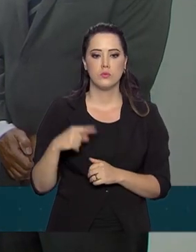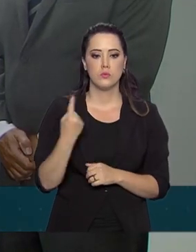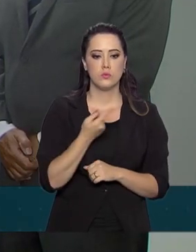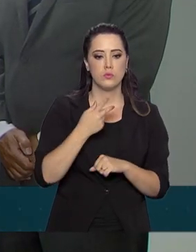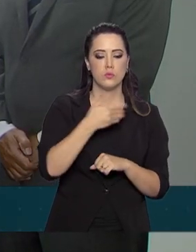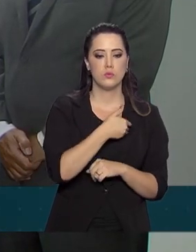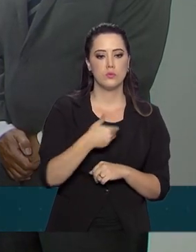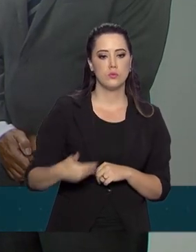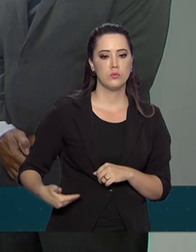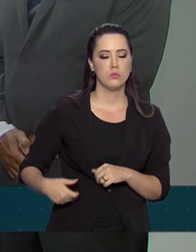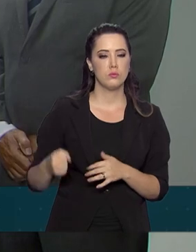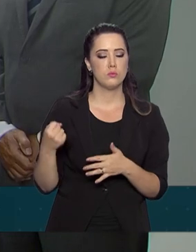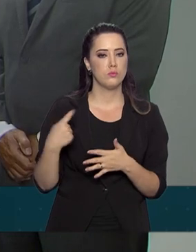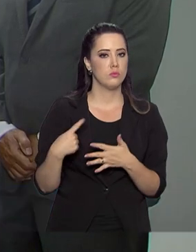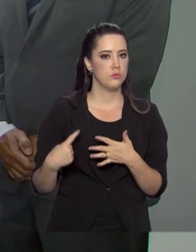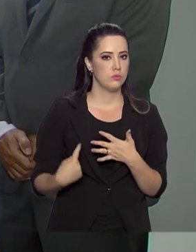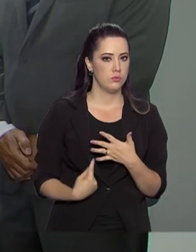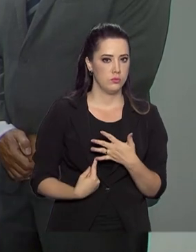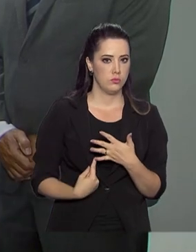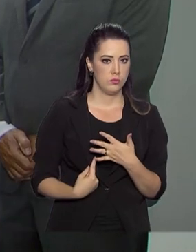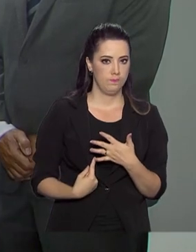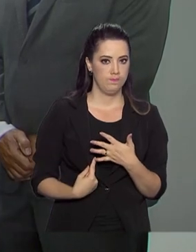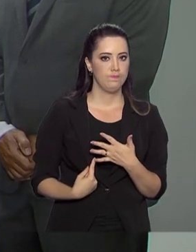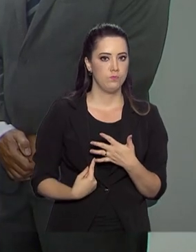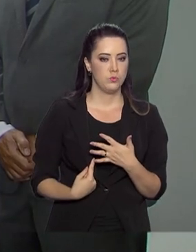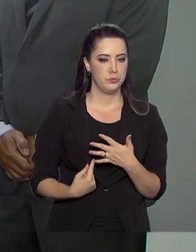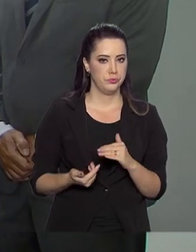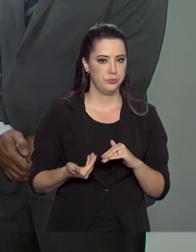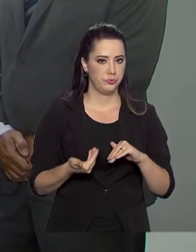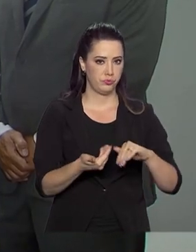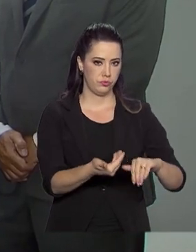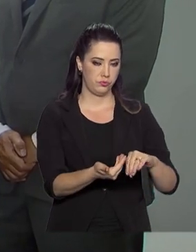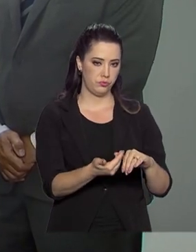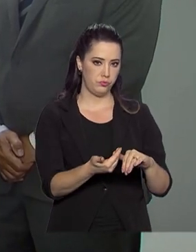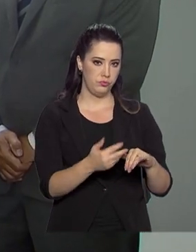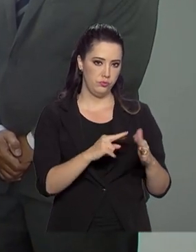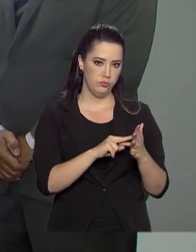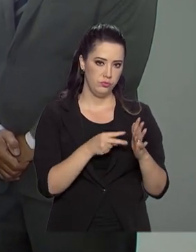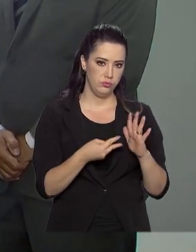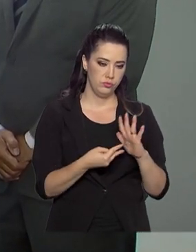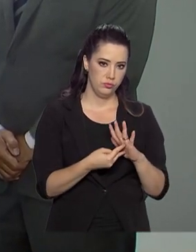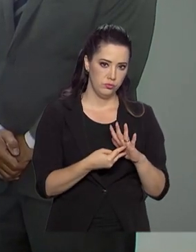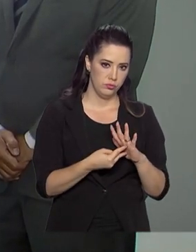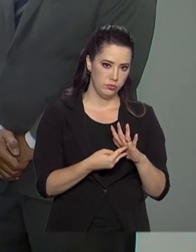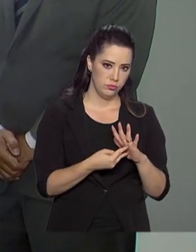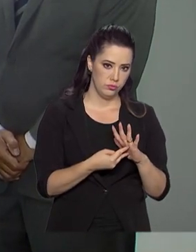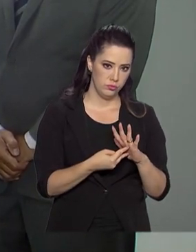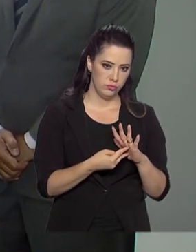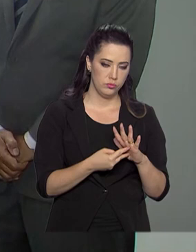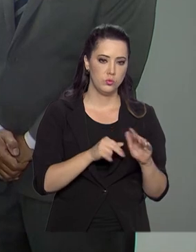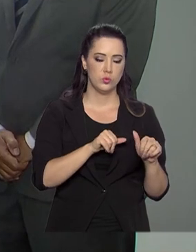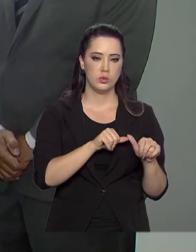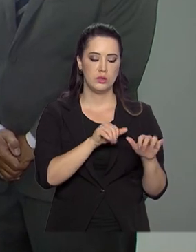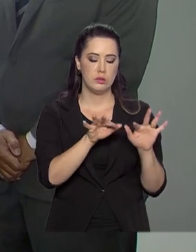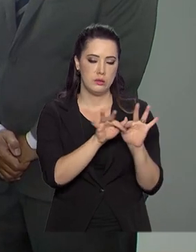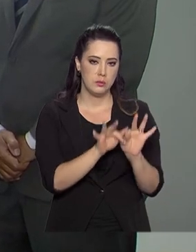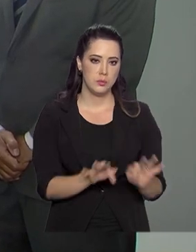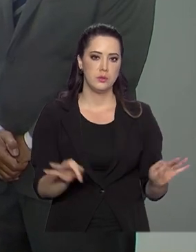governo e nas medidas que estão sendo enviadas ao Congresso, no sentido de que se desregulamente